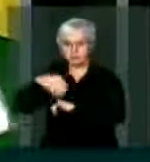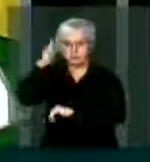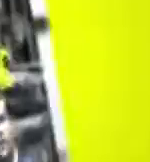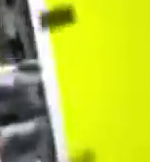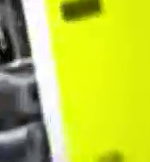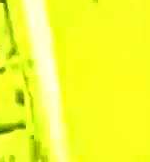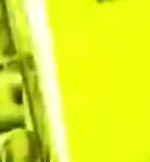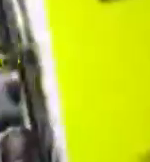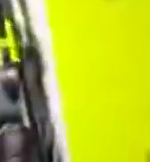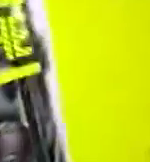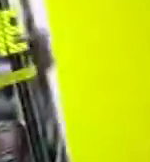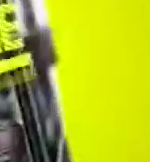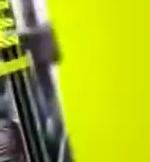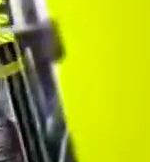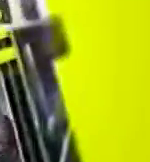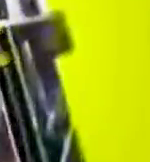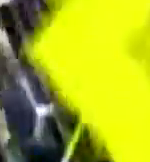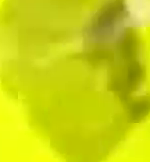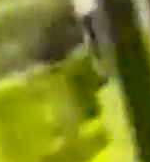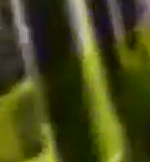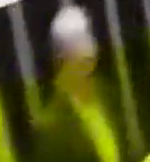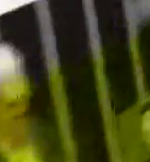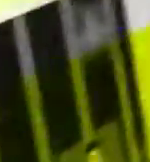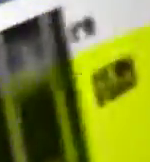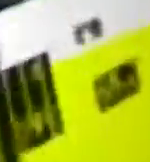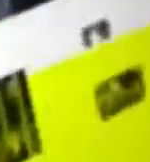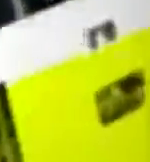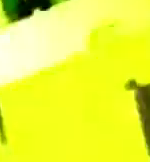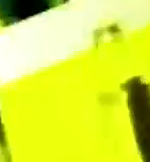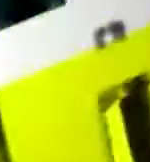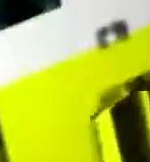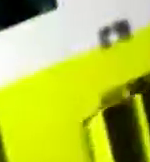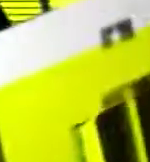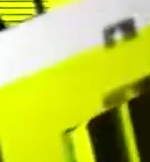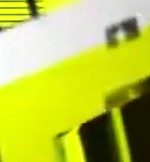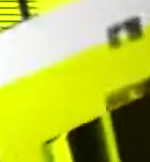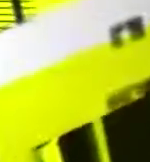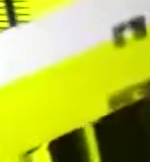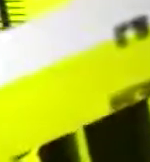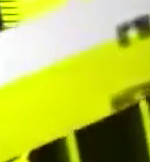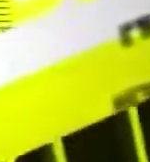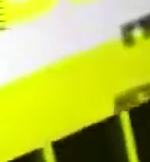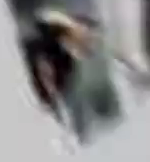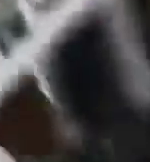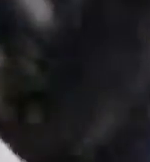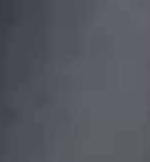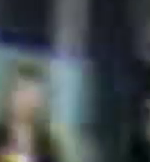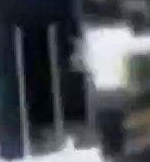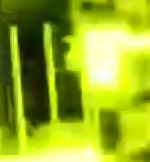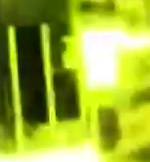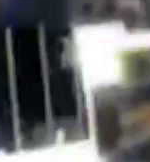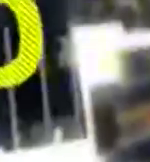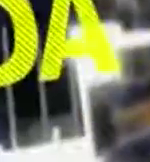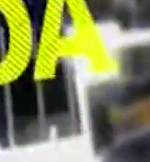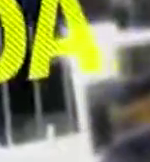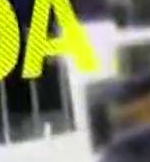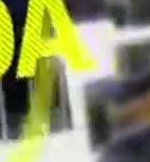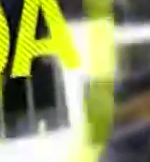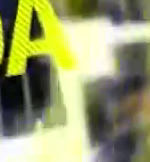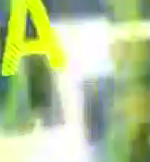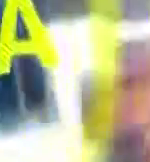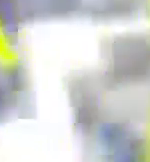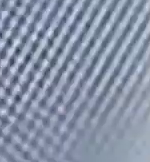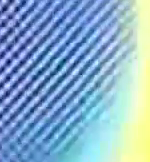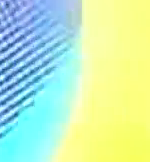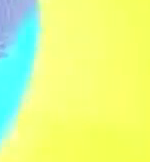senhores deputados. Que não, não que sejam menos importantes... Um segundo encaminhamento... Espírito de Santos, no